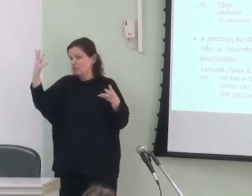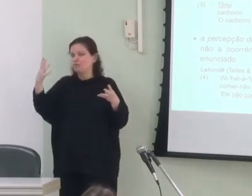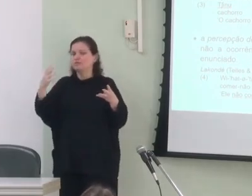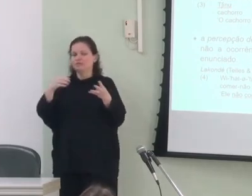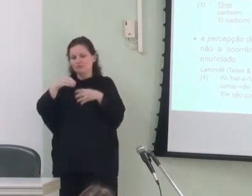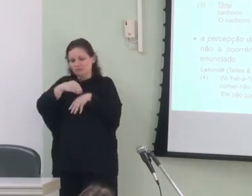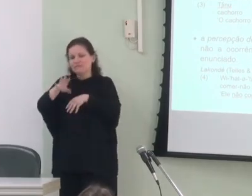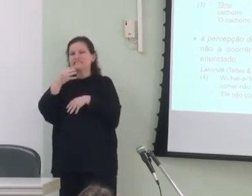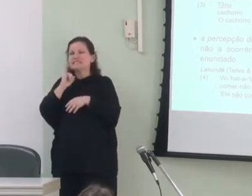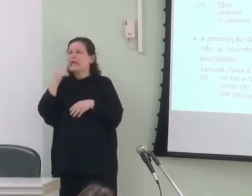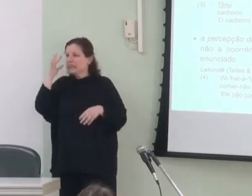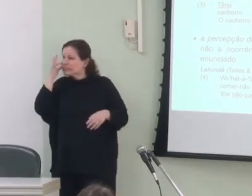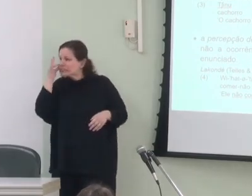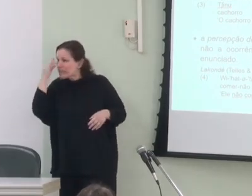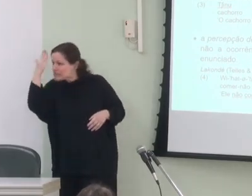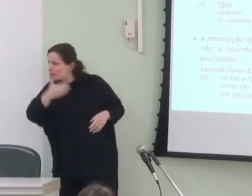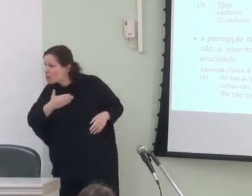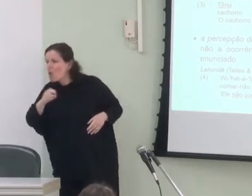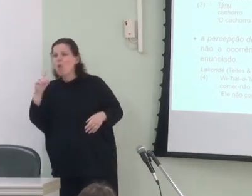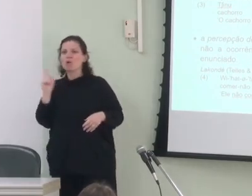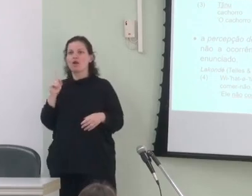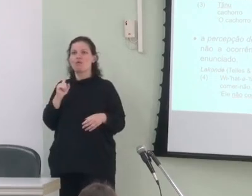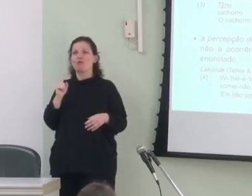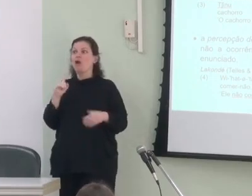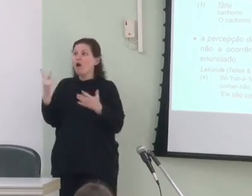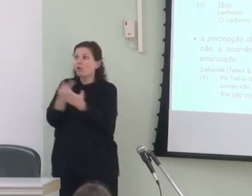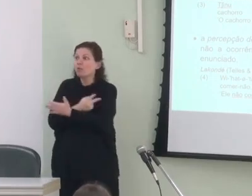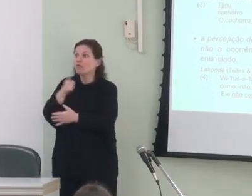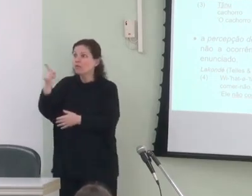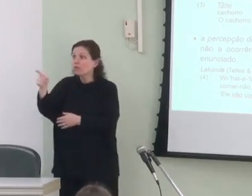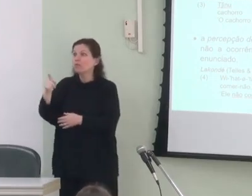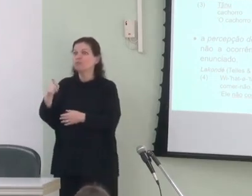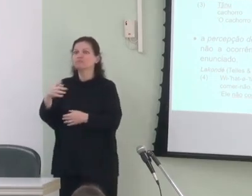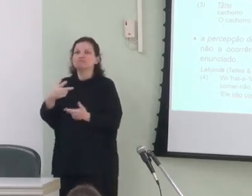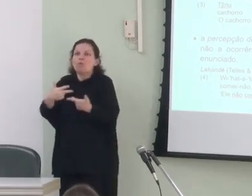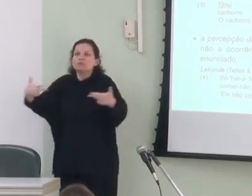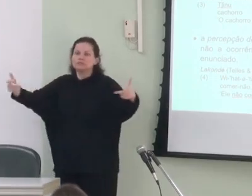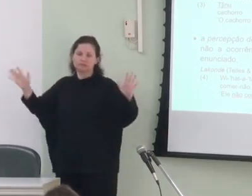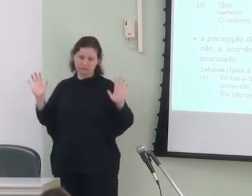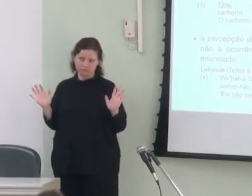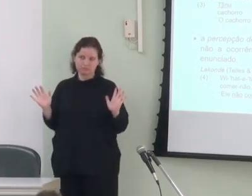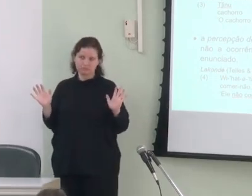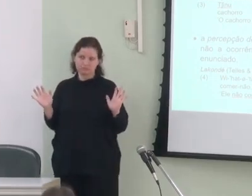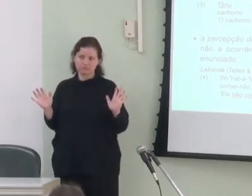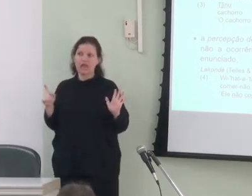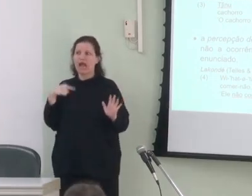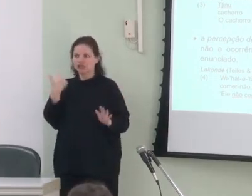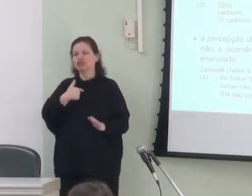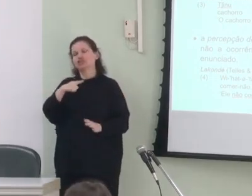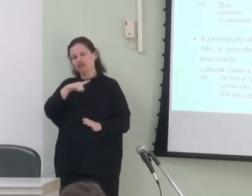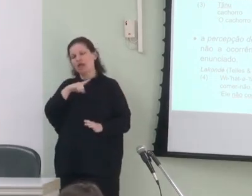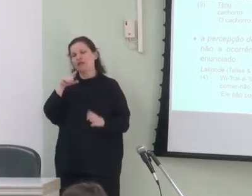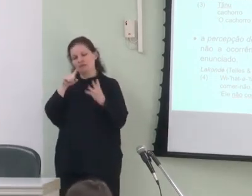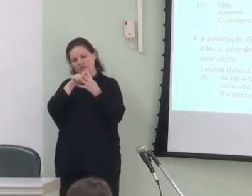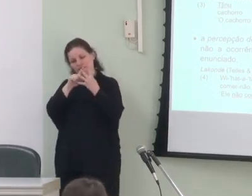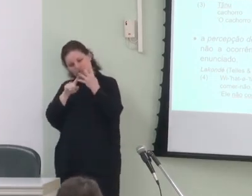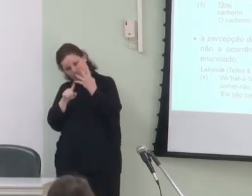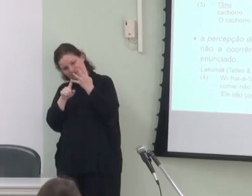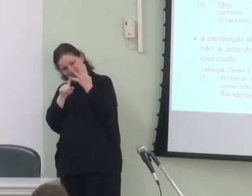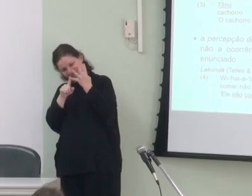o falante testemunhou ou não testemunhou a ocorrência de um estado de coisas e a gente tem aqui então